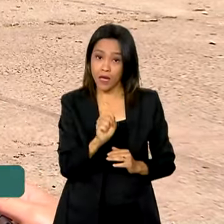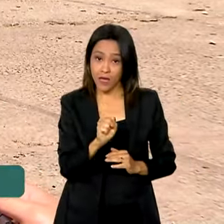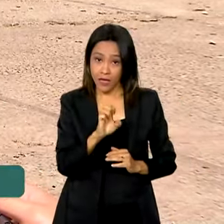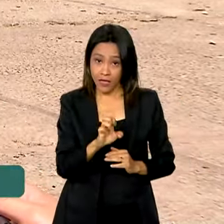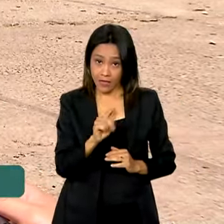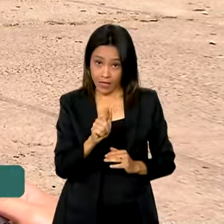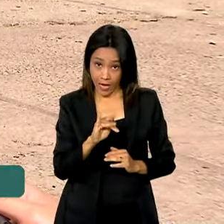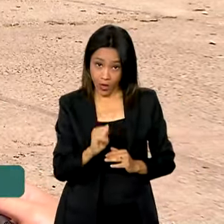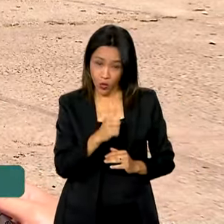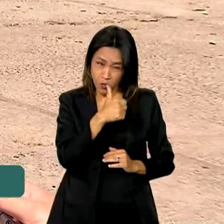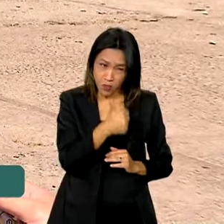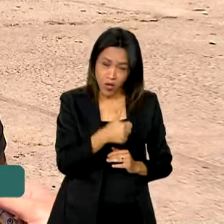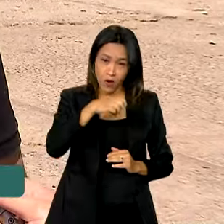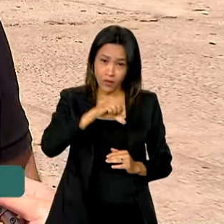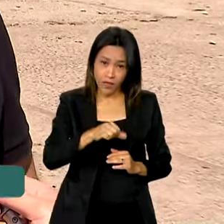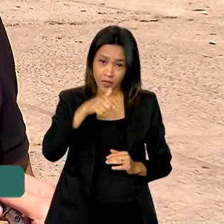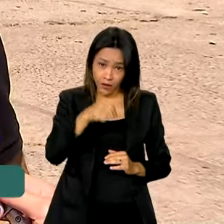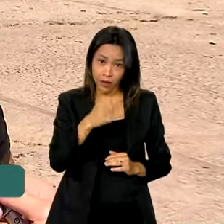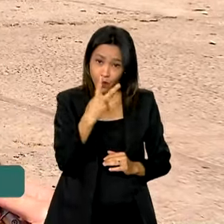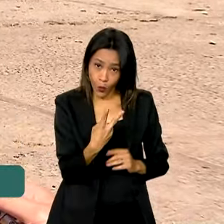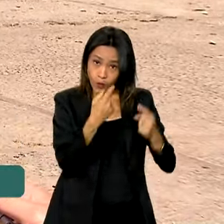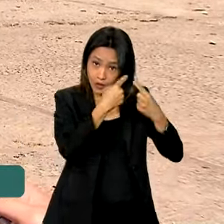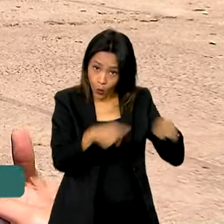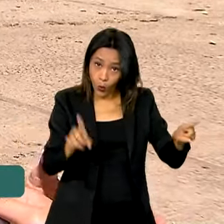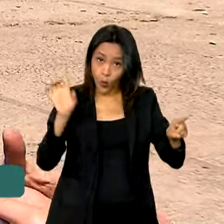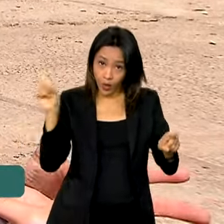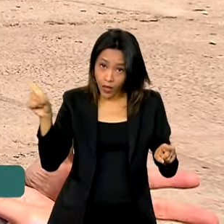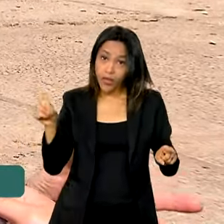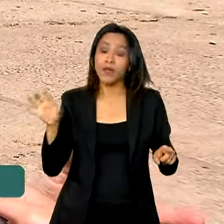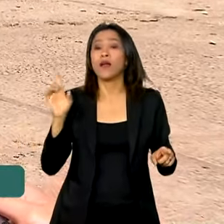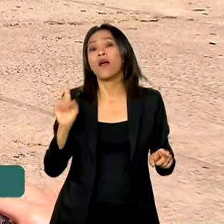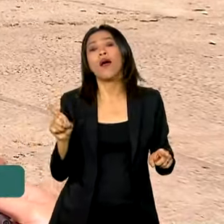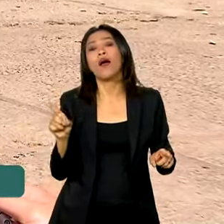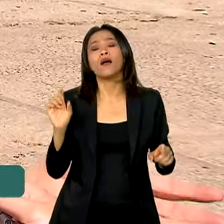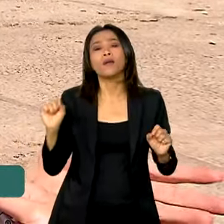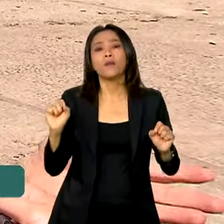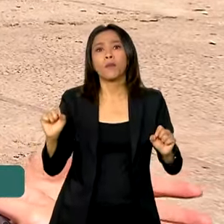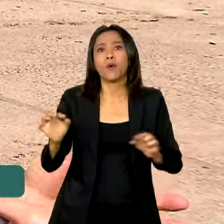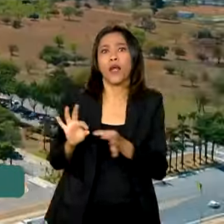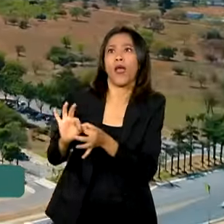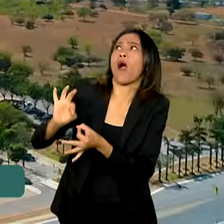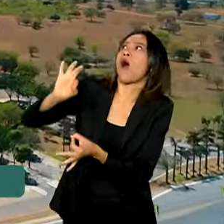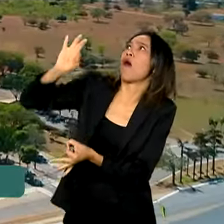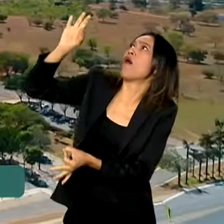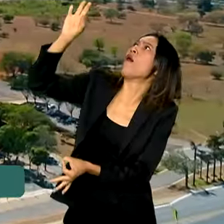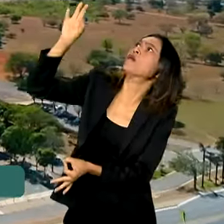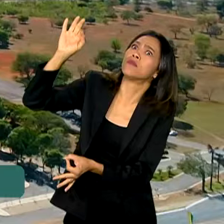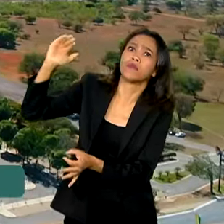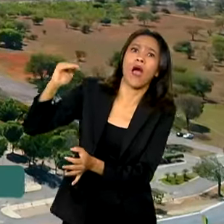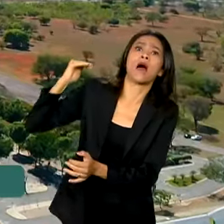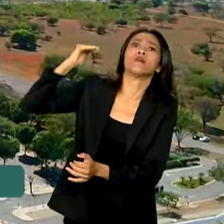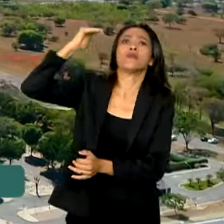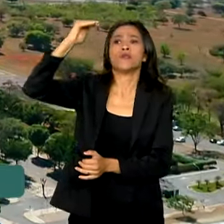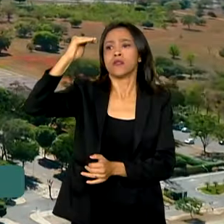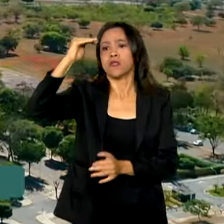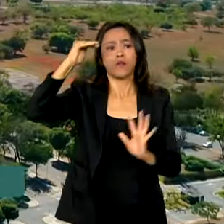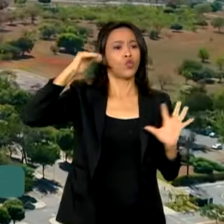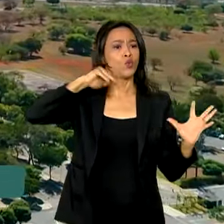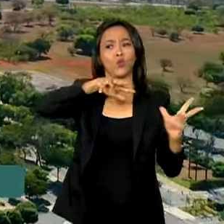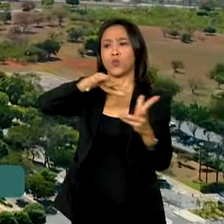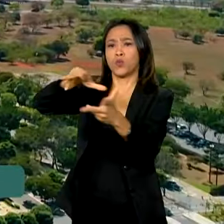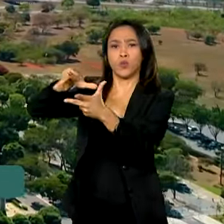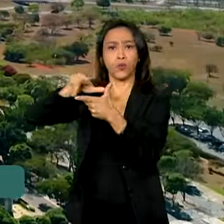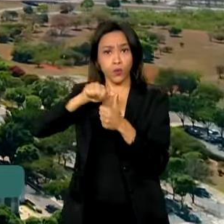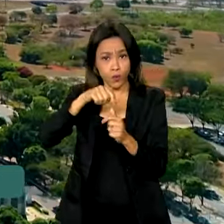foi inaugurada em 1972, e ela foge um pouco do princípio da praça pela altura, né? Ela está acima de todos os monumentos e todos os